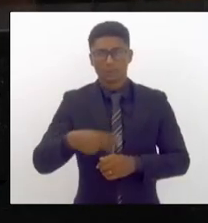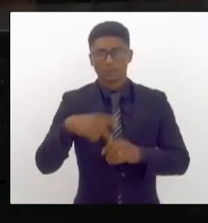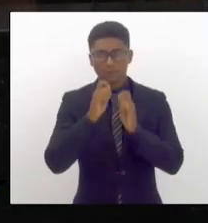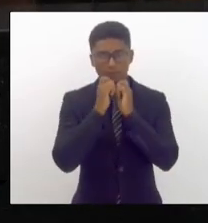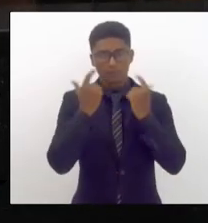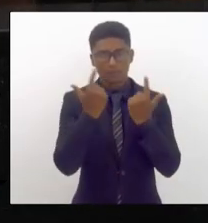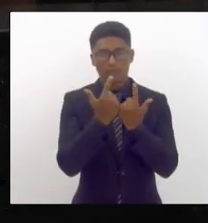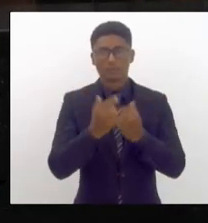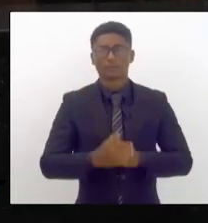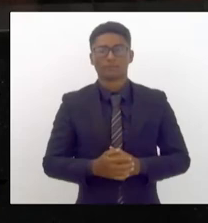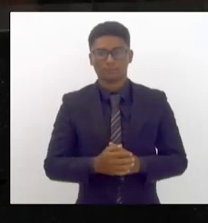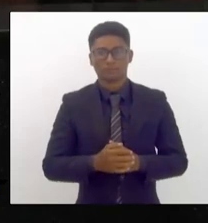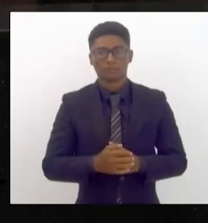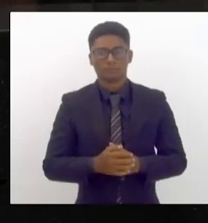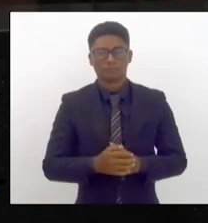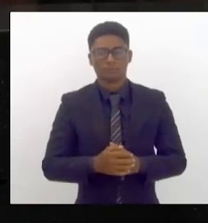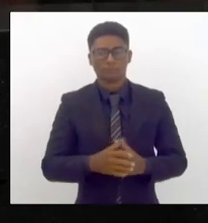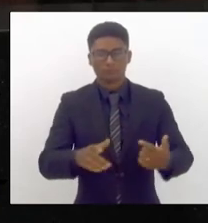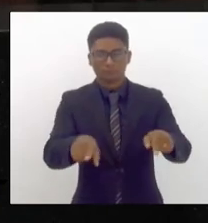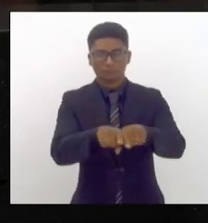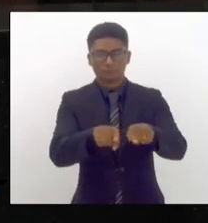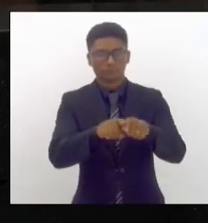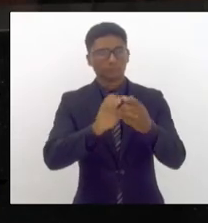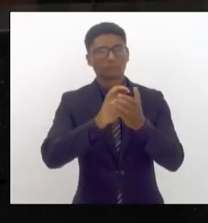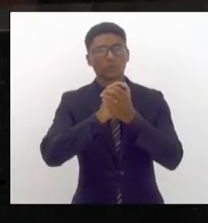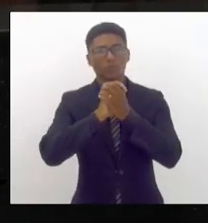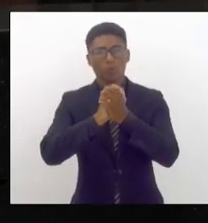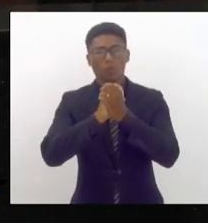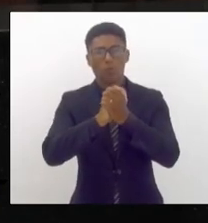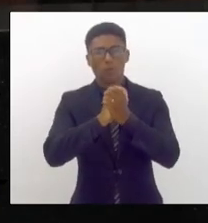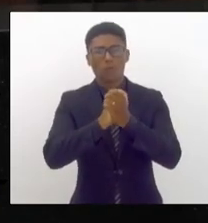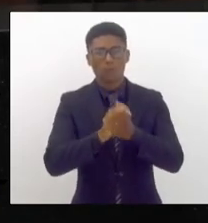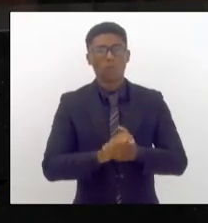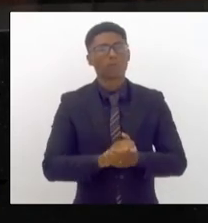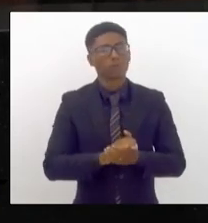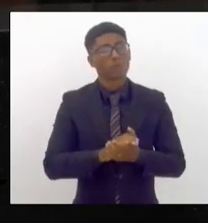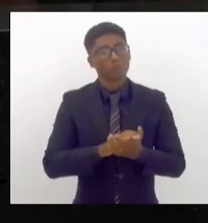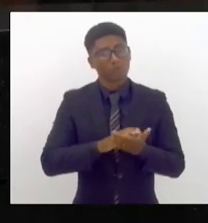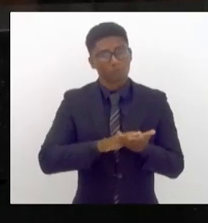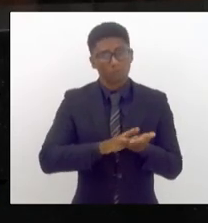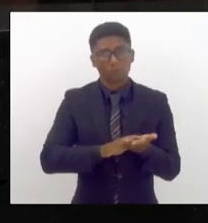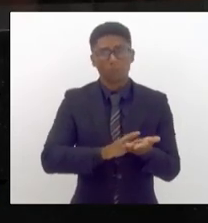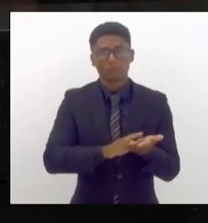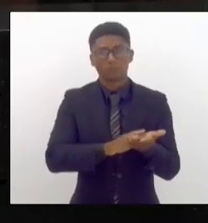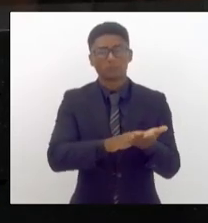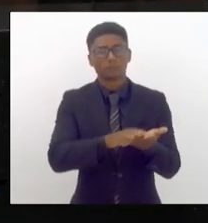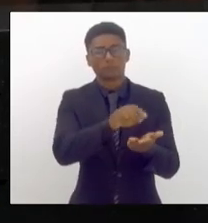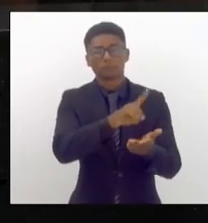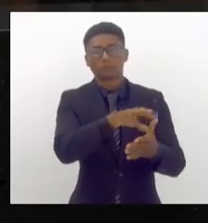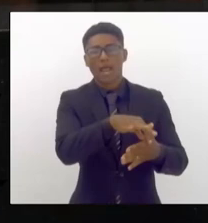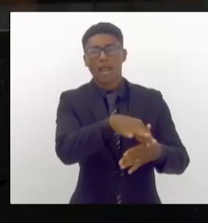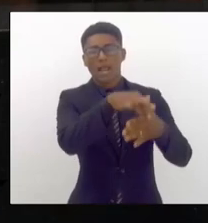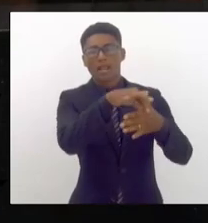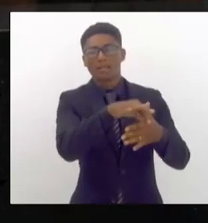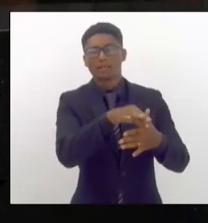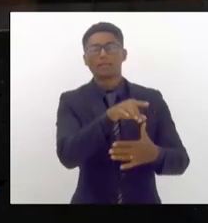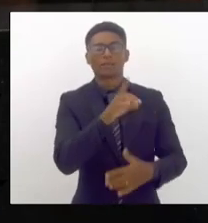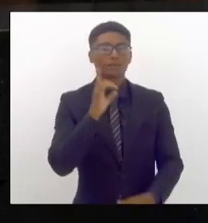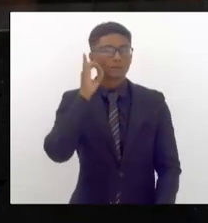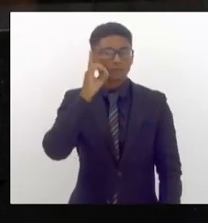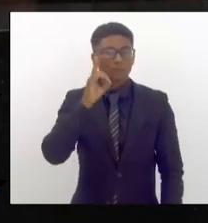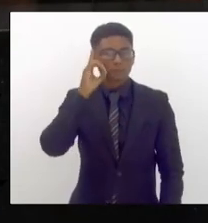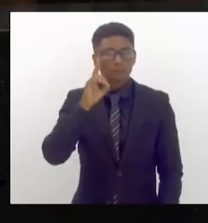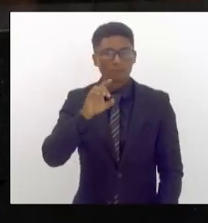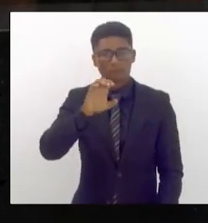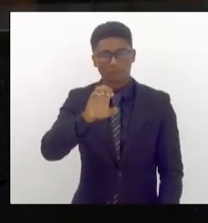leis como também cumprimentar né parabenizar a nossa líder a deputada